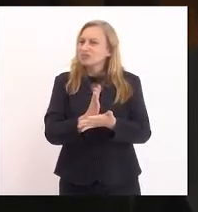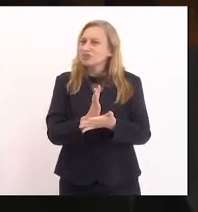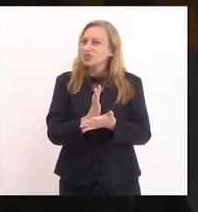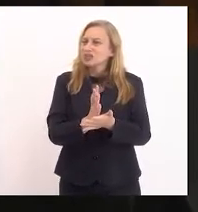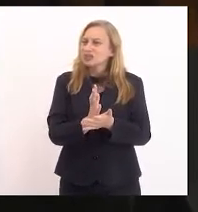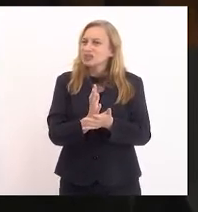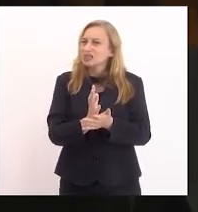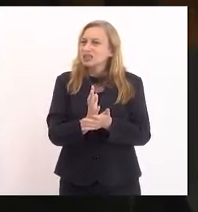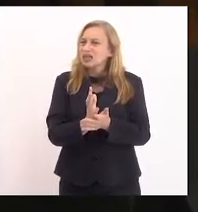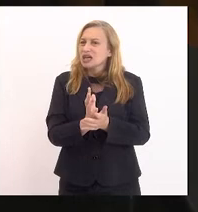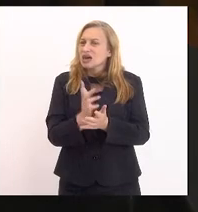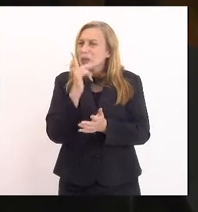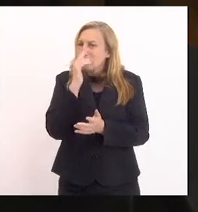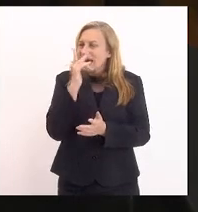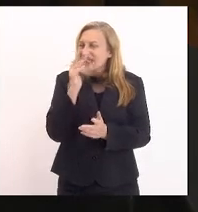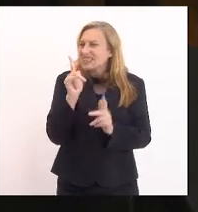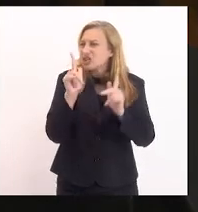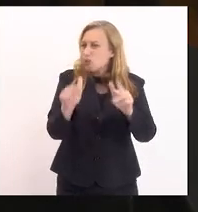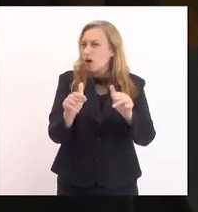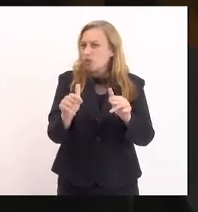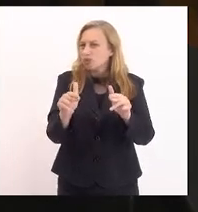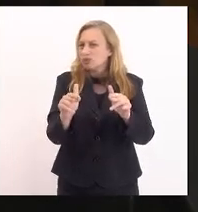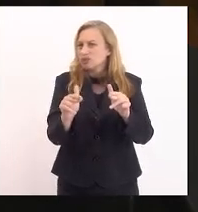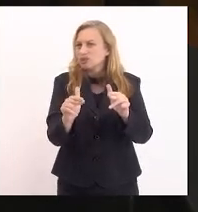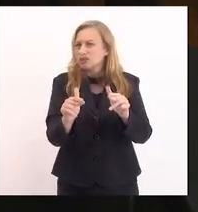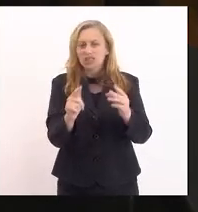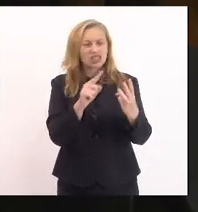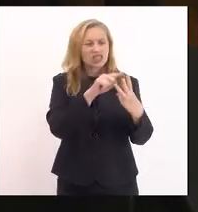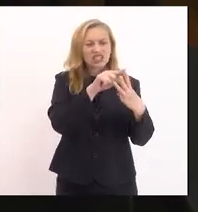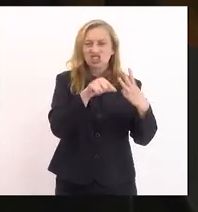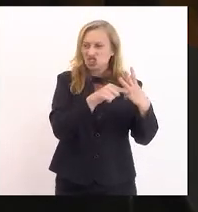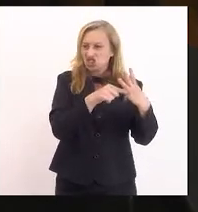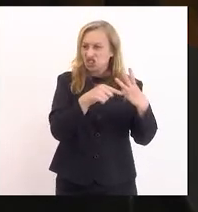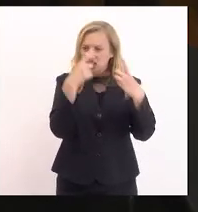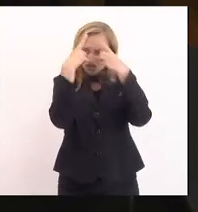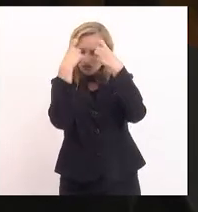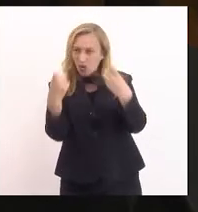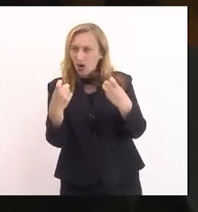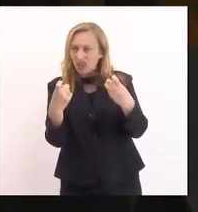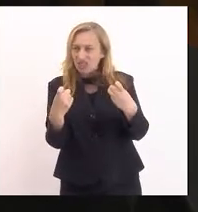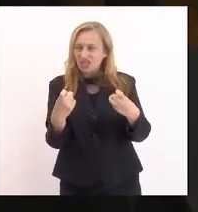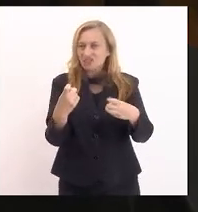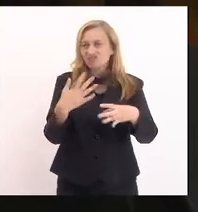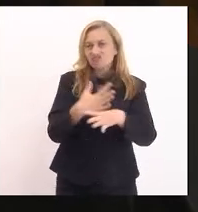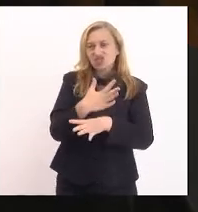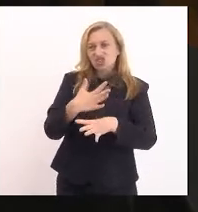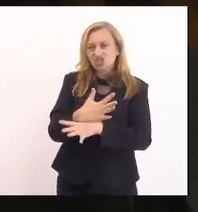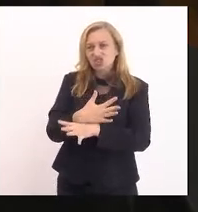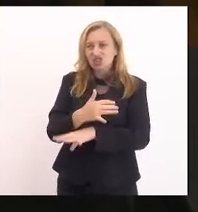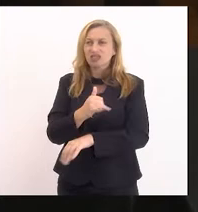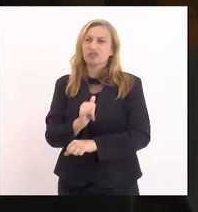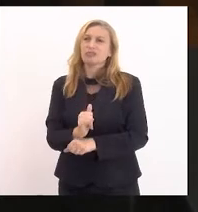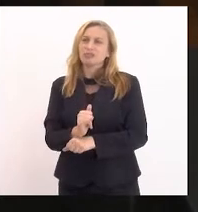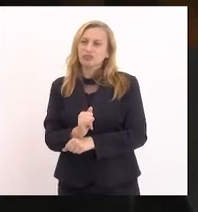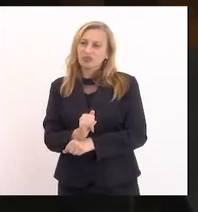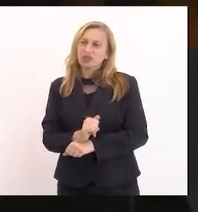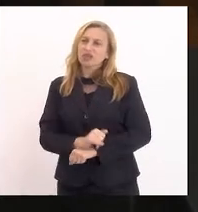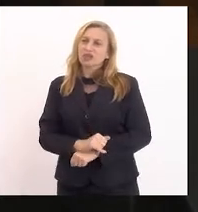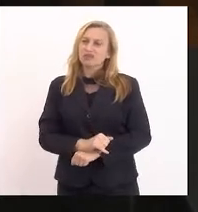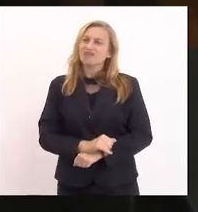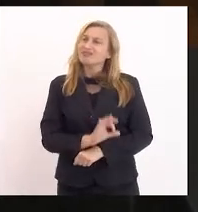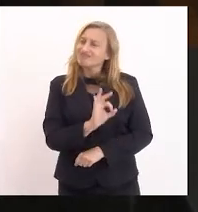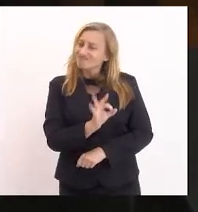lamentáveis episódios da cena cotidiana do Rio de Janeiro, na região metropolitana do Rio de Janeiro,